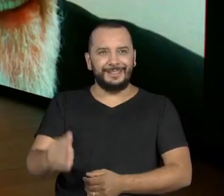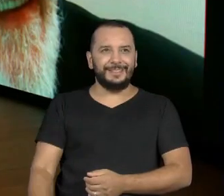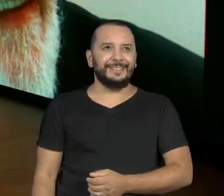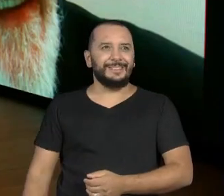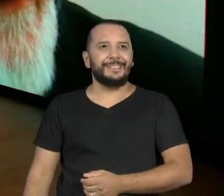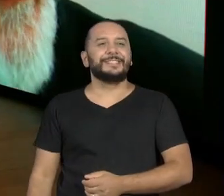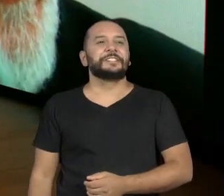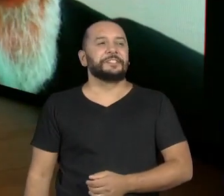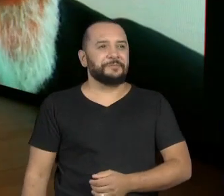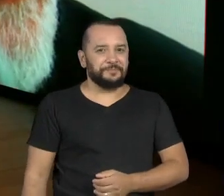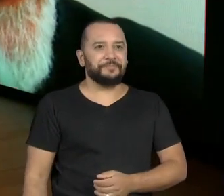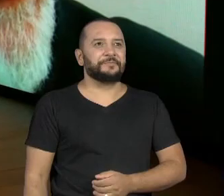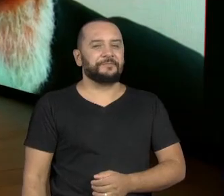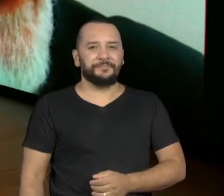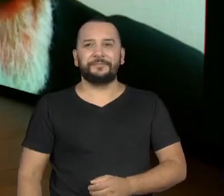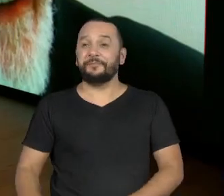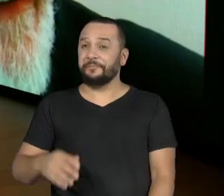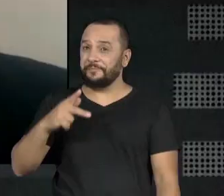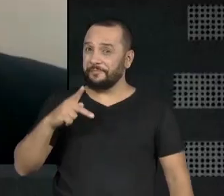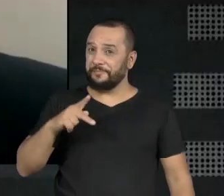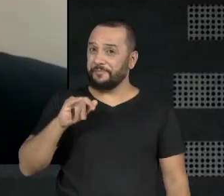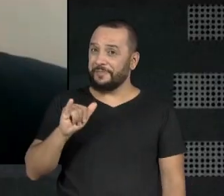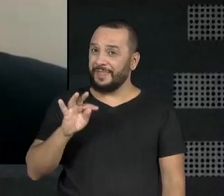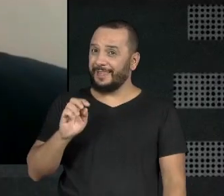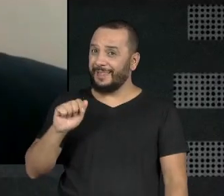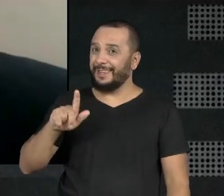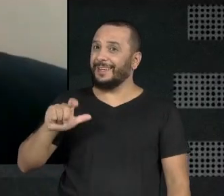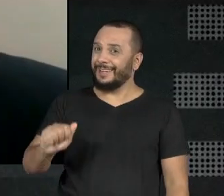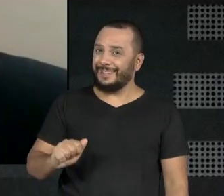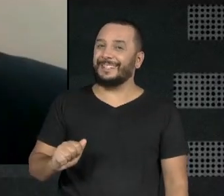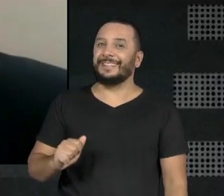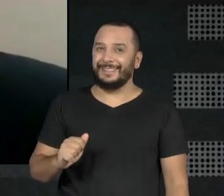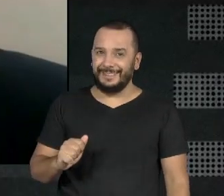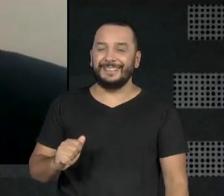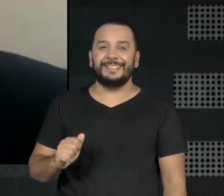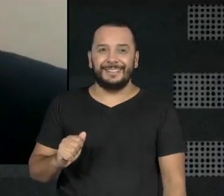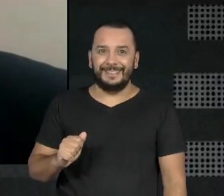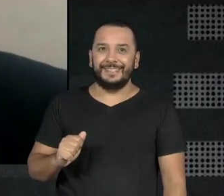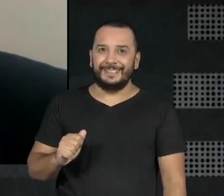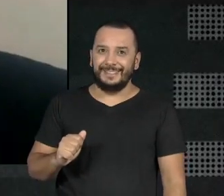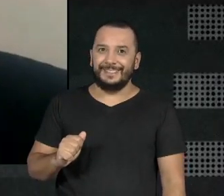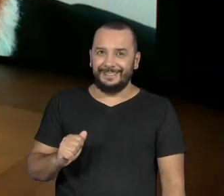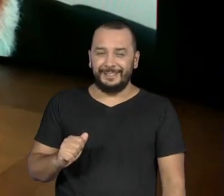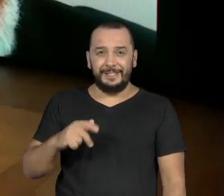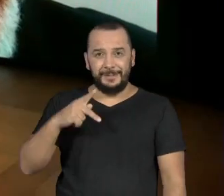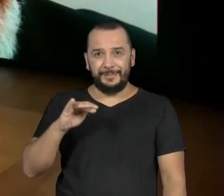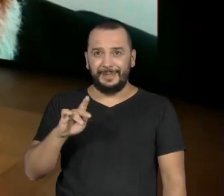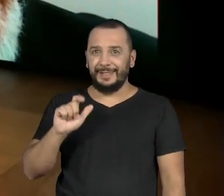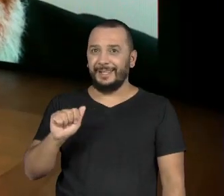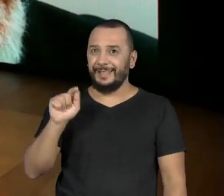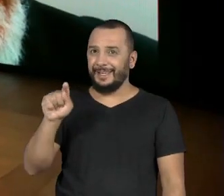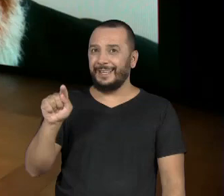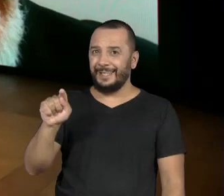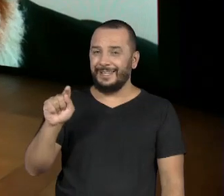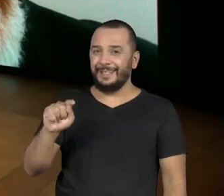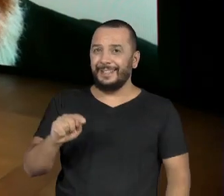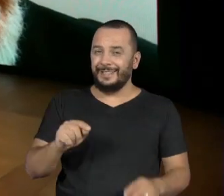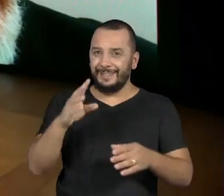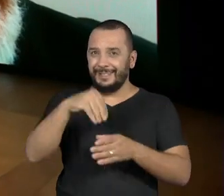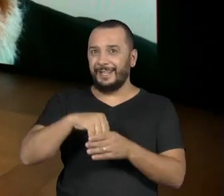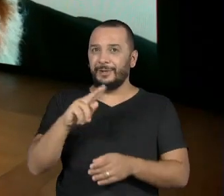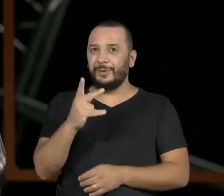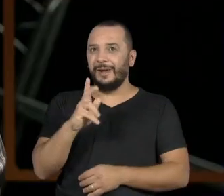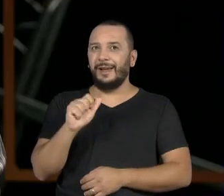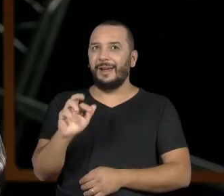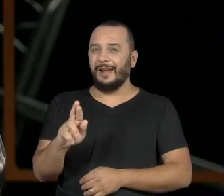Pitanga! Olha, Pitanga, é. Querido, o abo. Sabe o que Pitanga fazia comigo, não é? É. Com